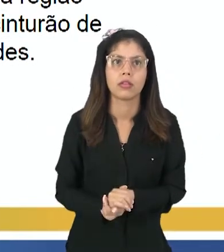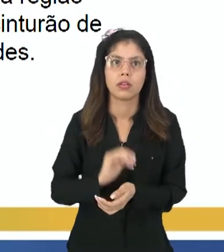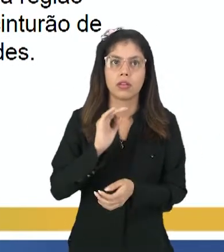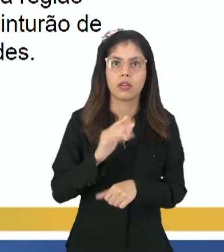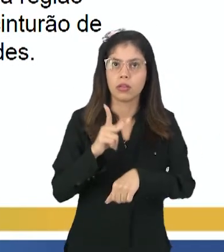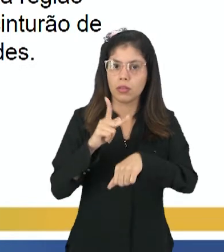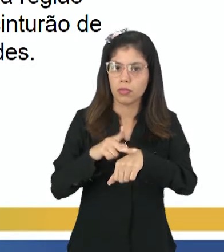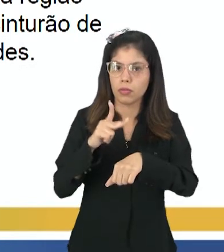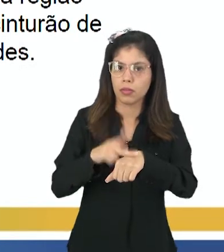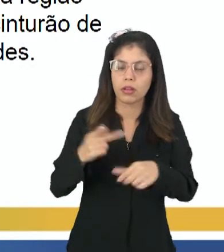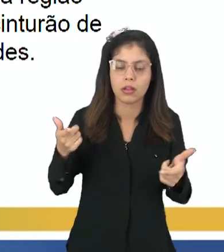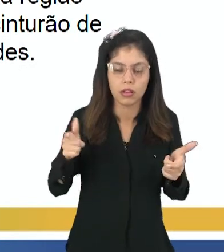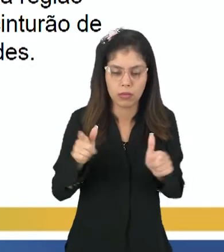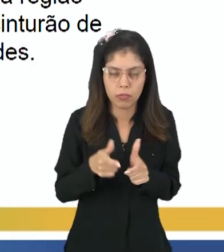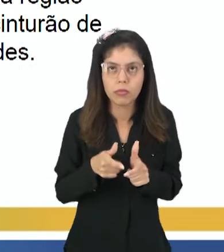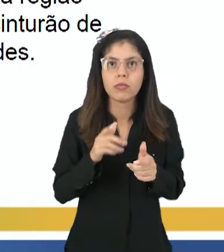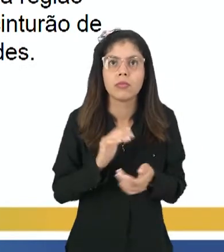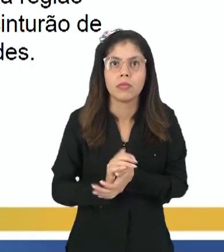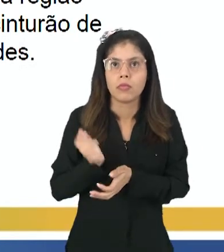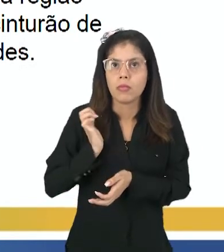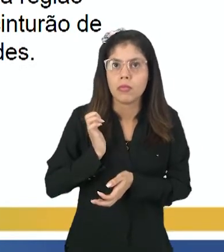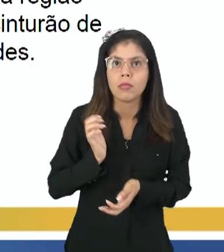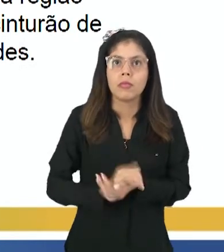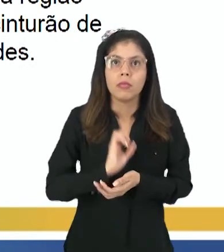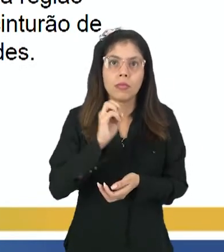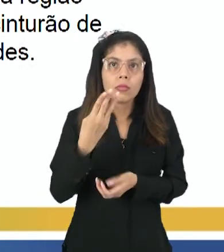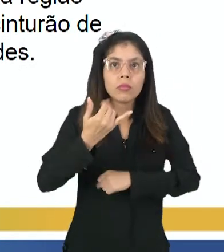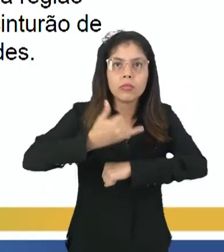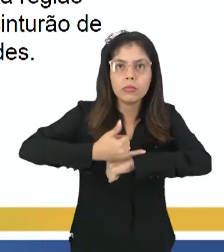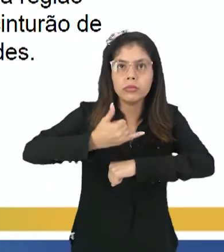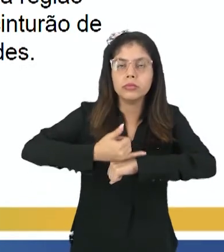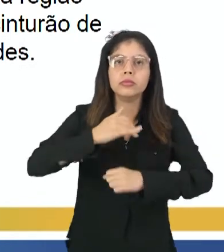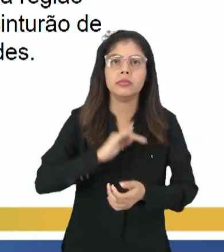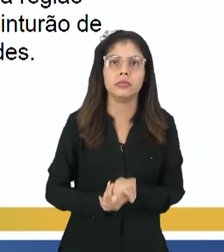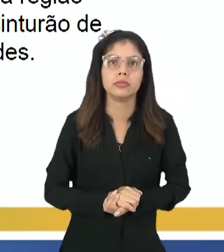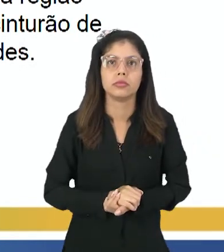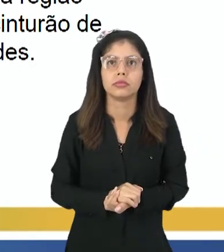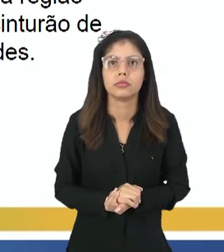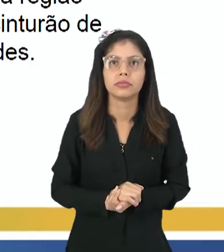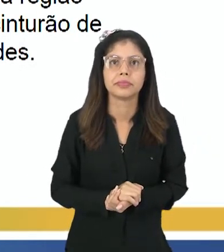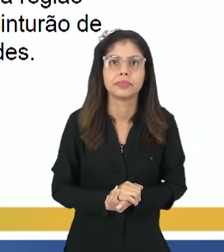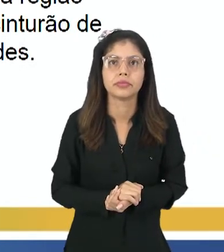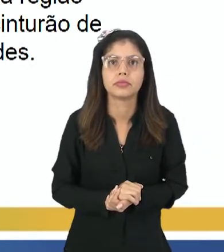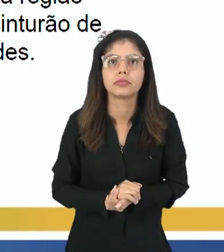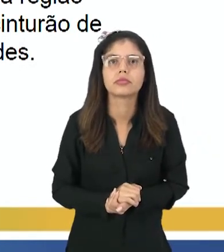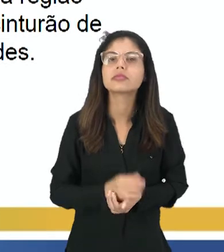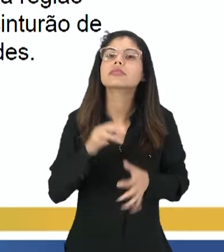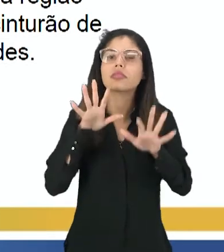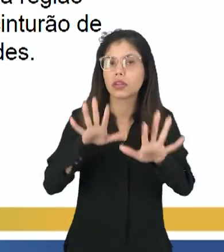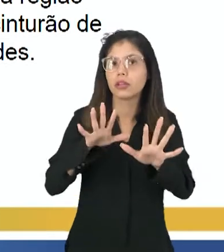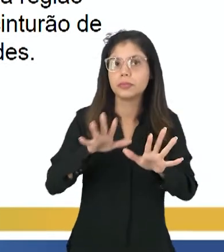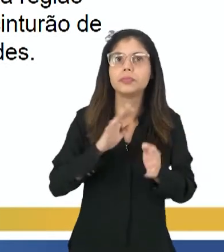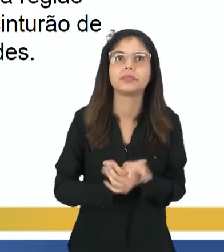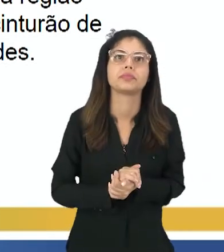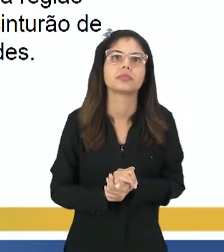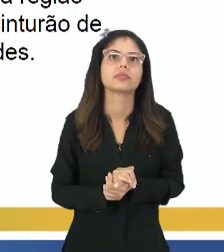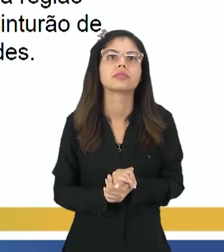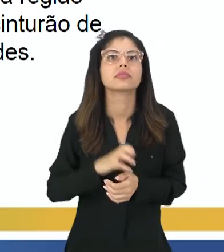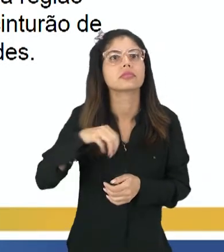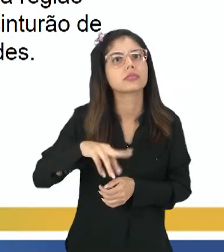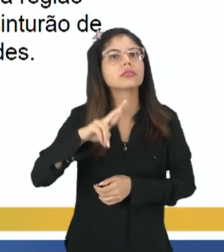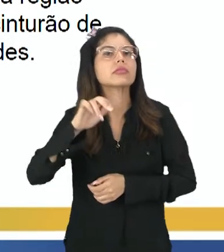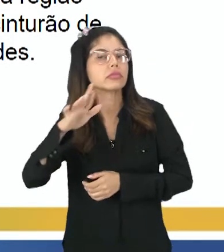rochosos, né? Rico em rochas ou em metais, que são blocos também metálicos, que ficam aí na órbita de